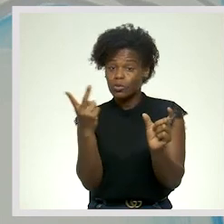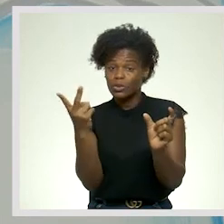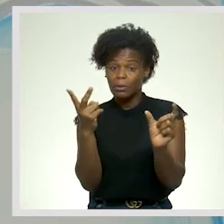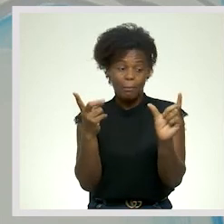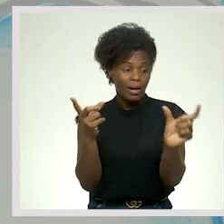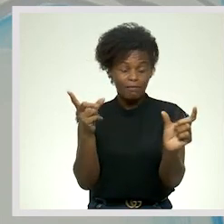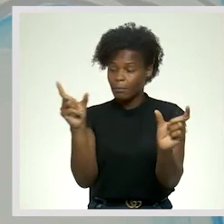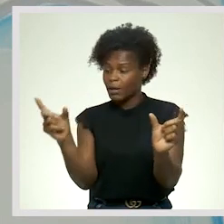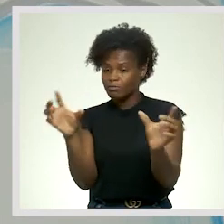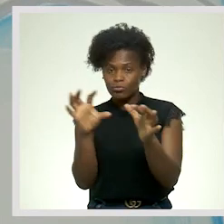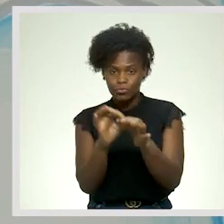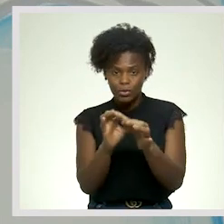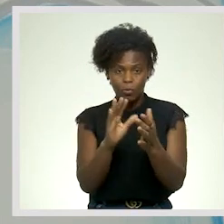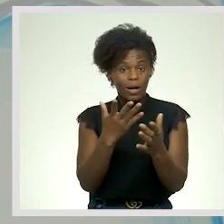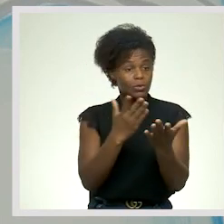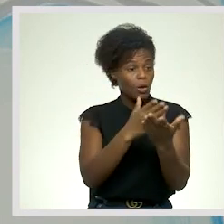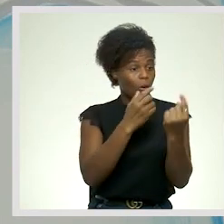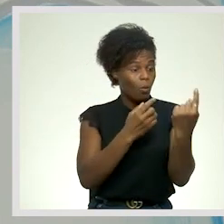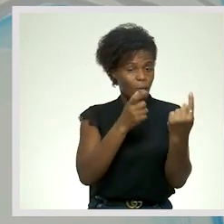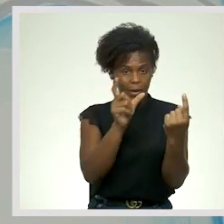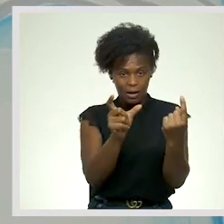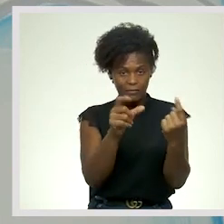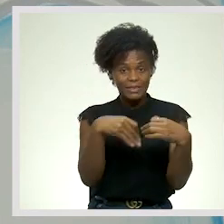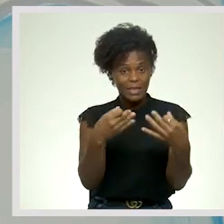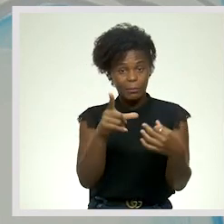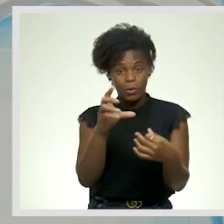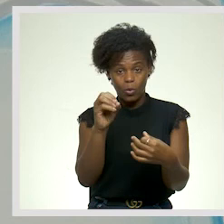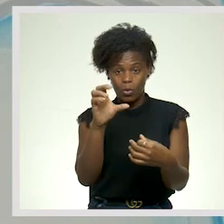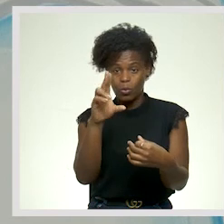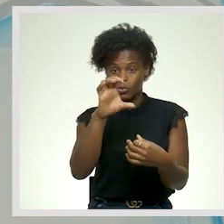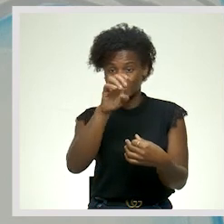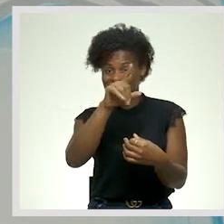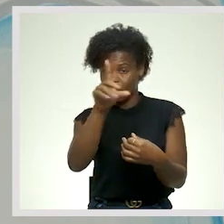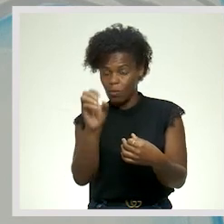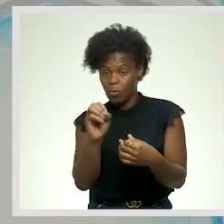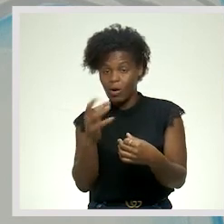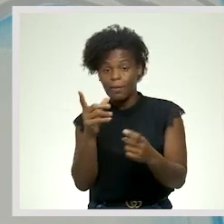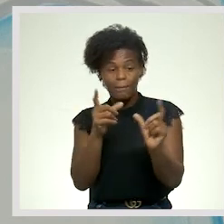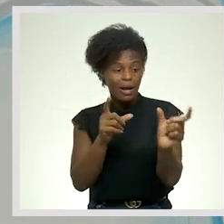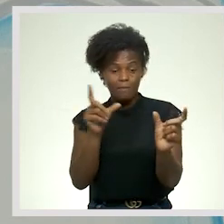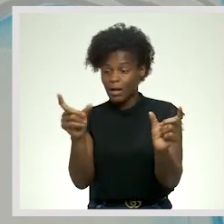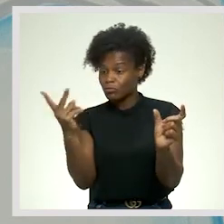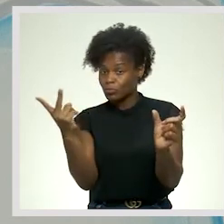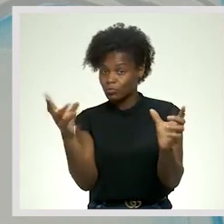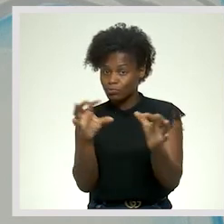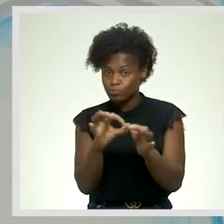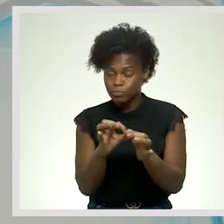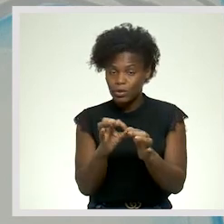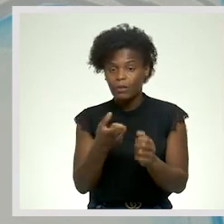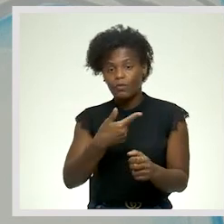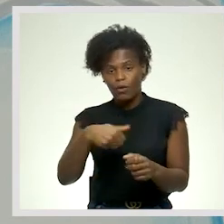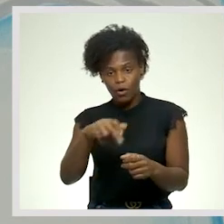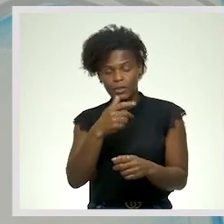palavras Quando é só uma palavra É sempre locução Quando se trata De duas ou mais palavras Nós